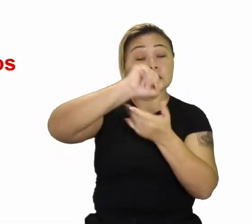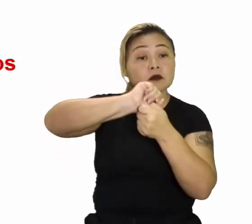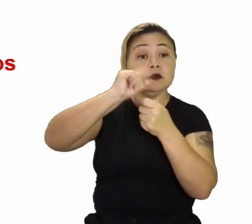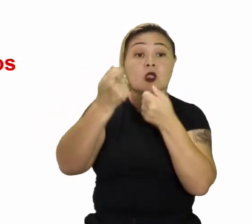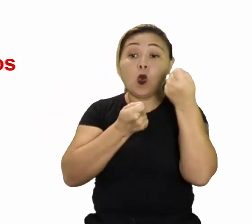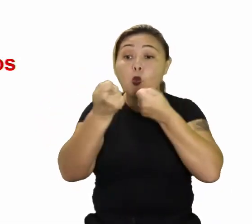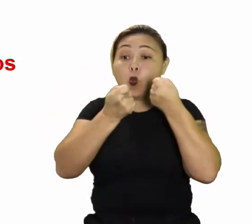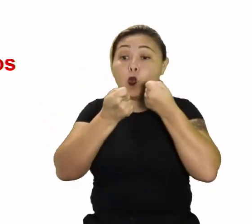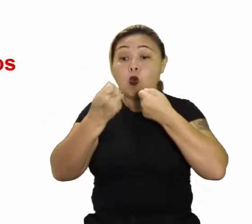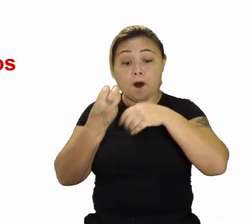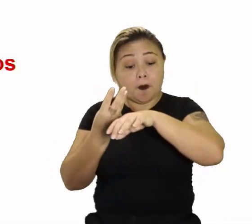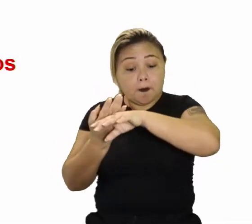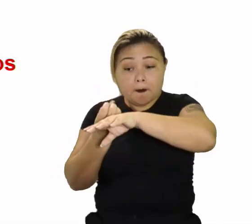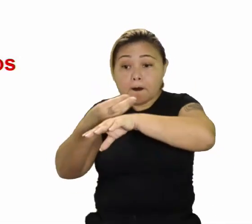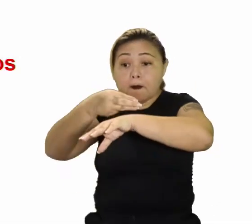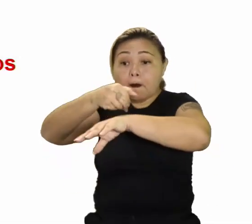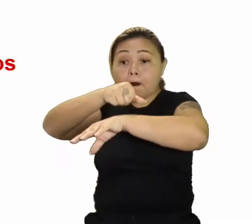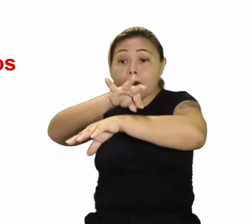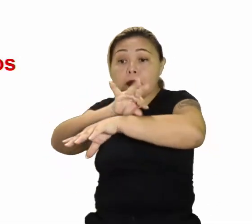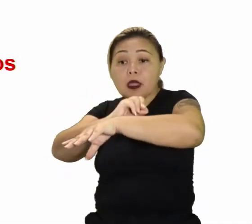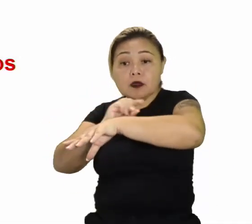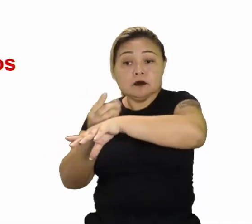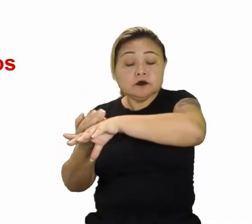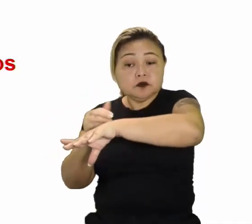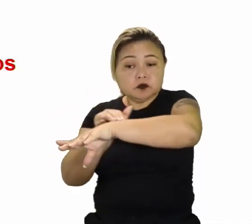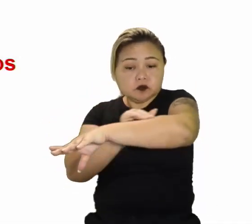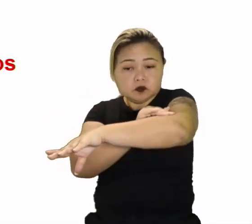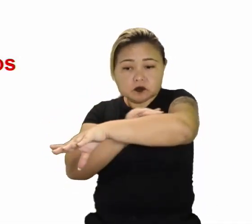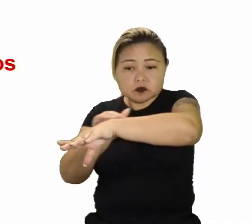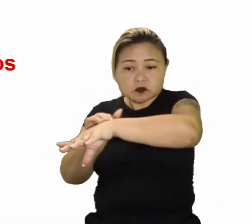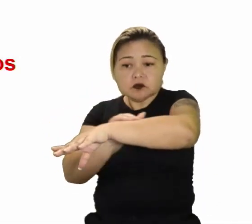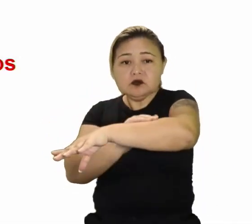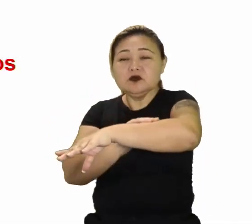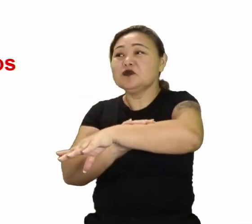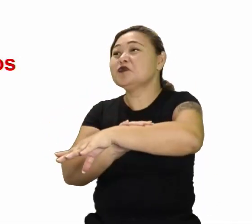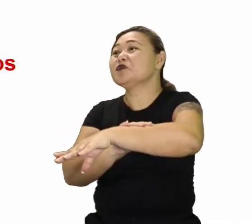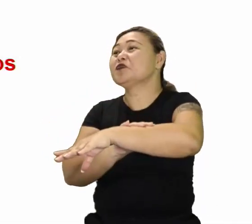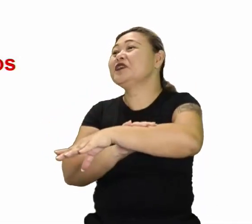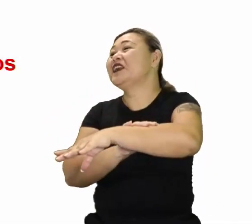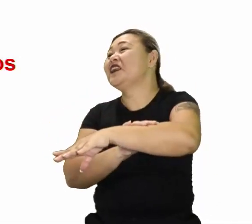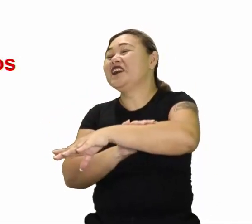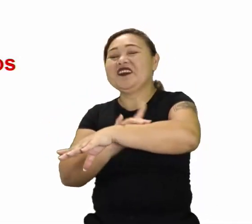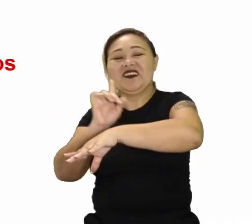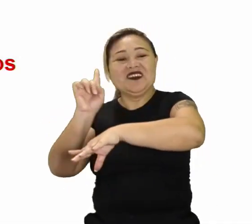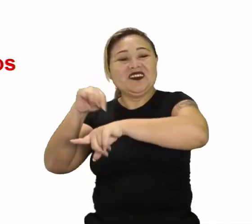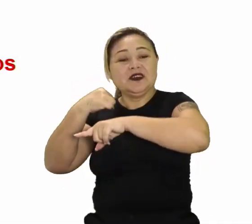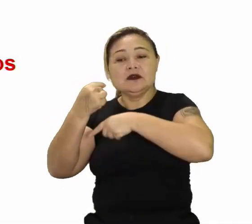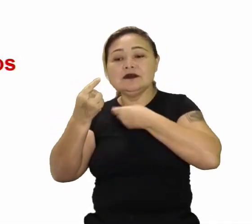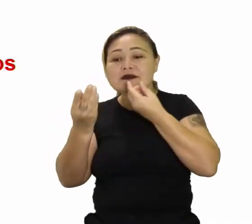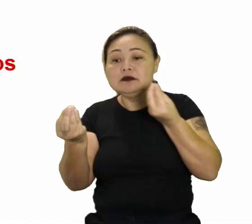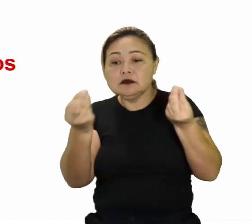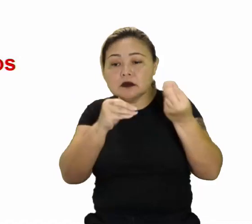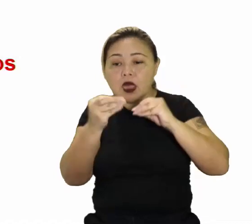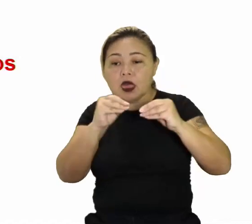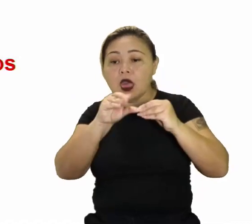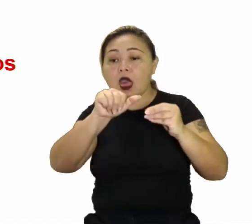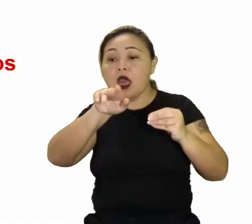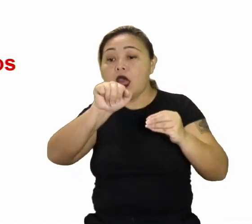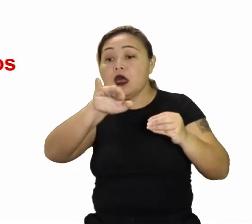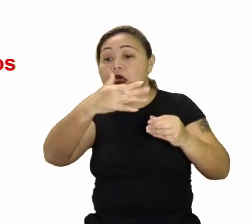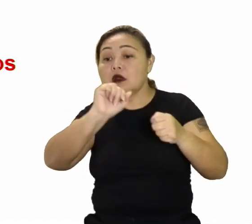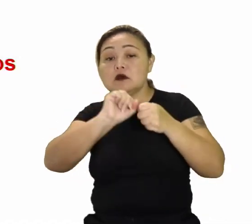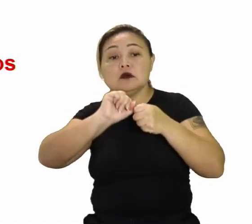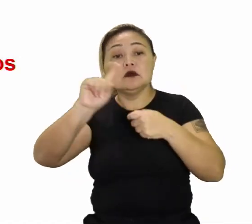controle de mato, que a gente chama, é sublinhado, viu, não? E a adubação. Então,